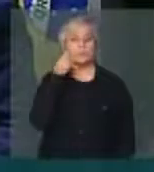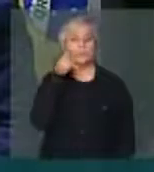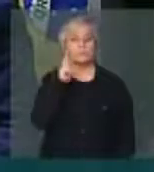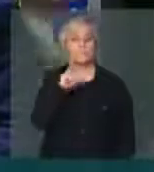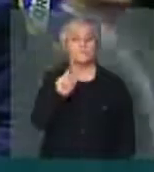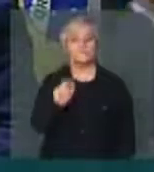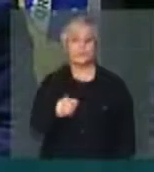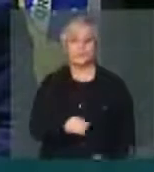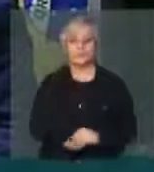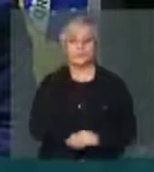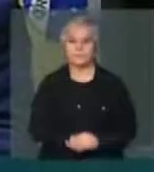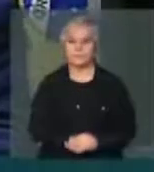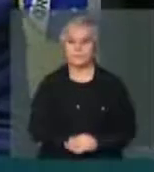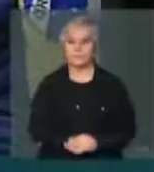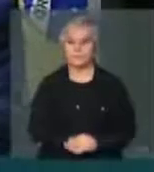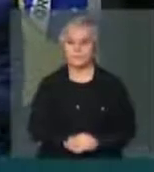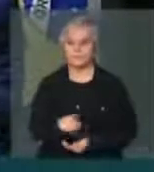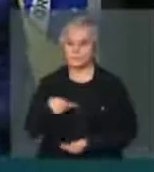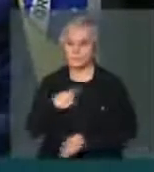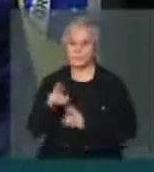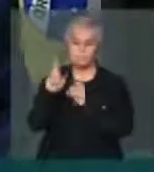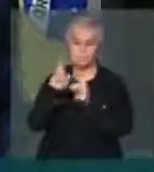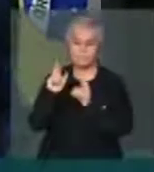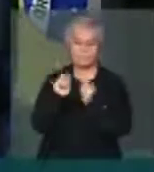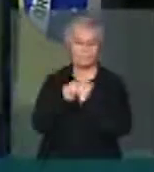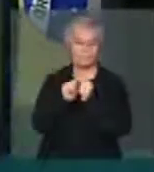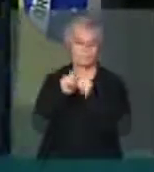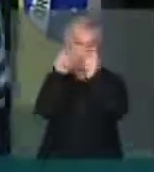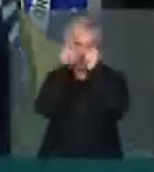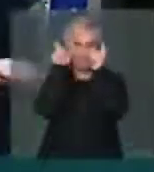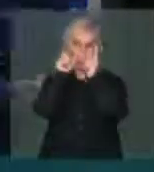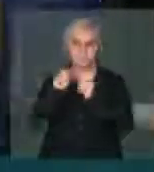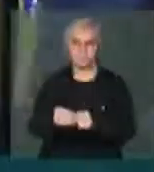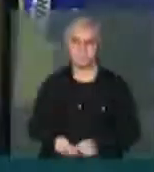da república estamos no aguardo e acompanho com atenção presidente senhor presidente